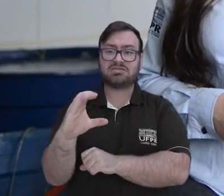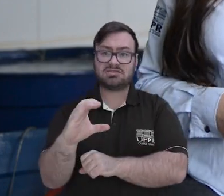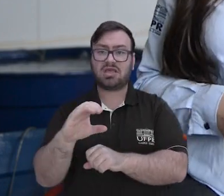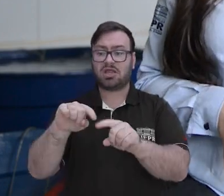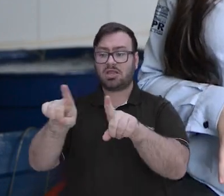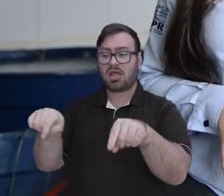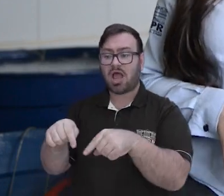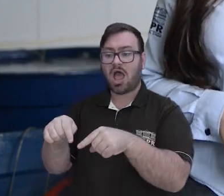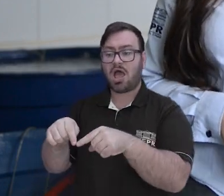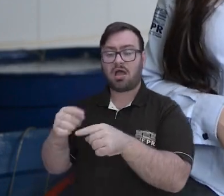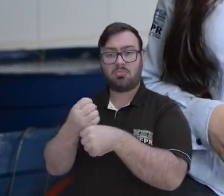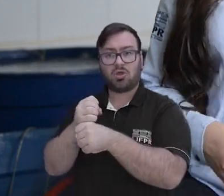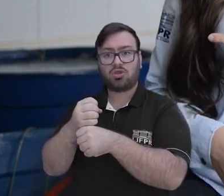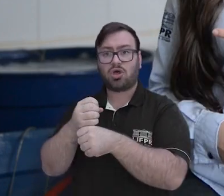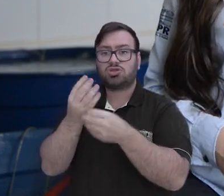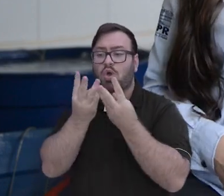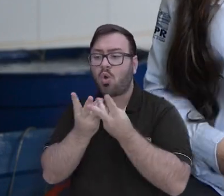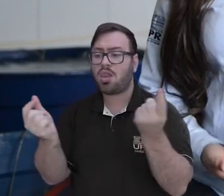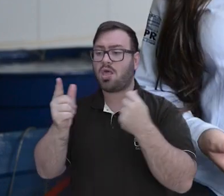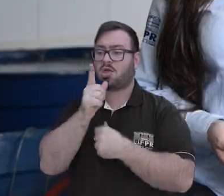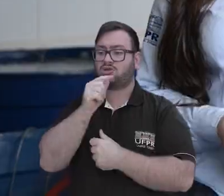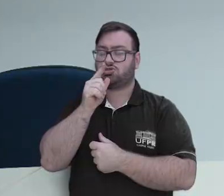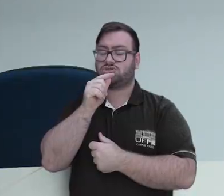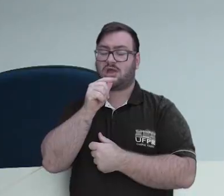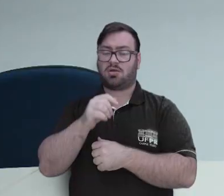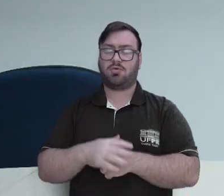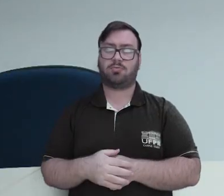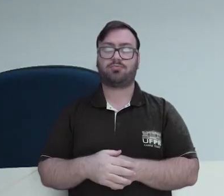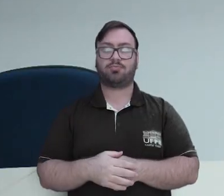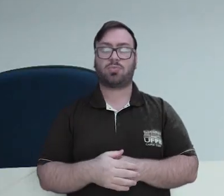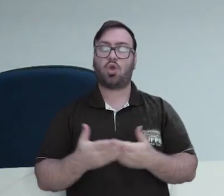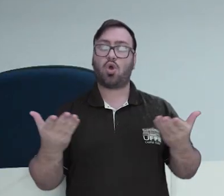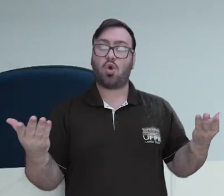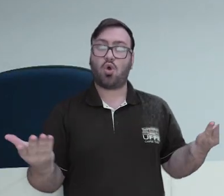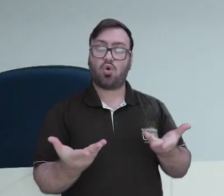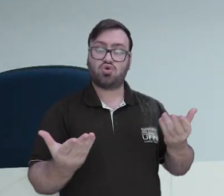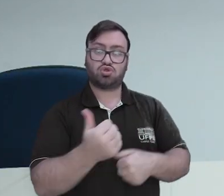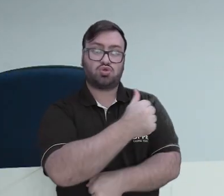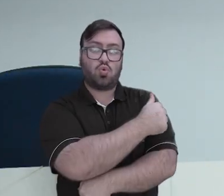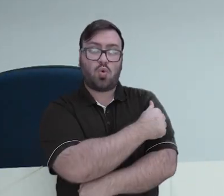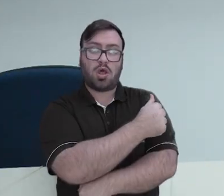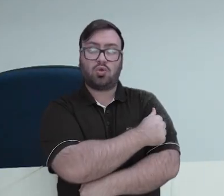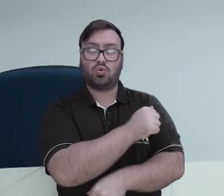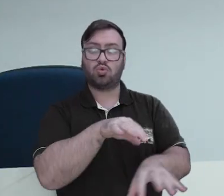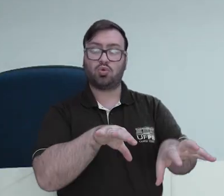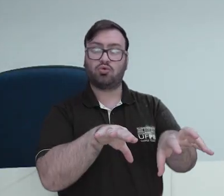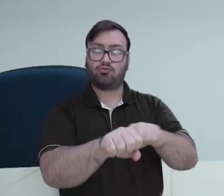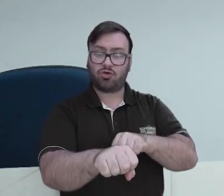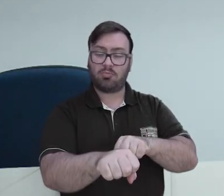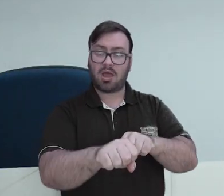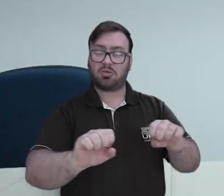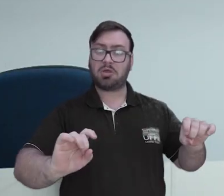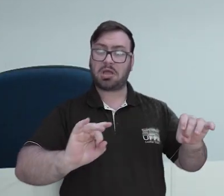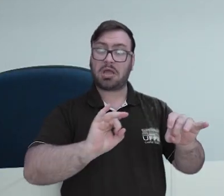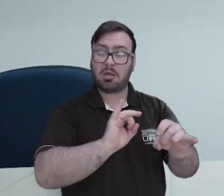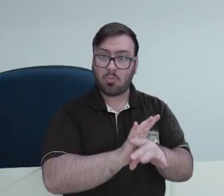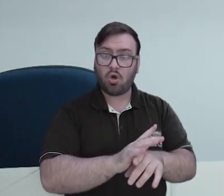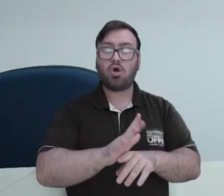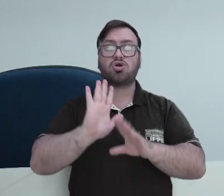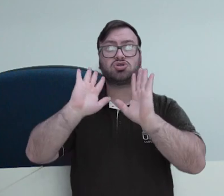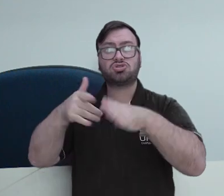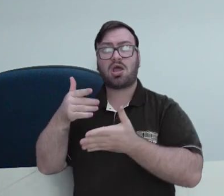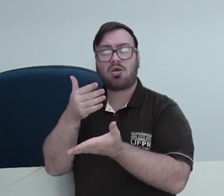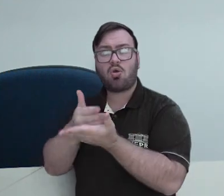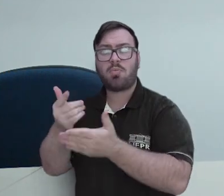Laboratório de Qualidade de Água lá no setor. Onde os nossos egressos do curso, geralmente, antes mesmo de se formarem, já estão